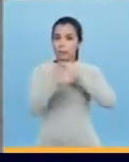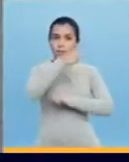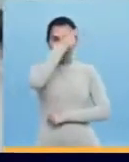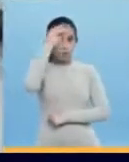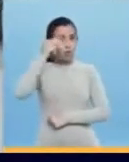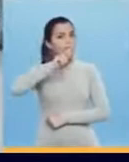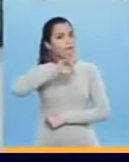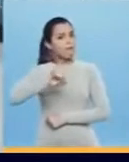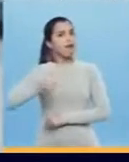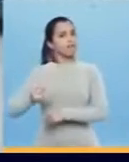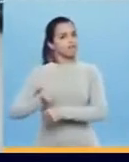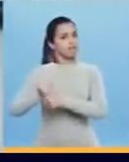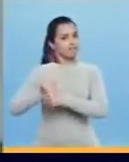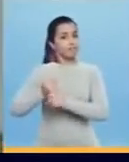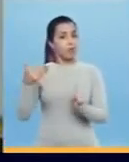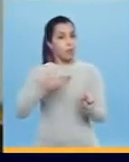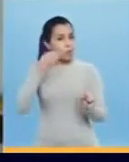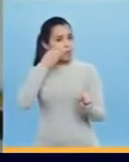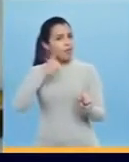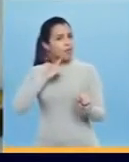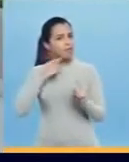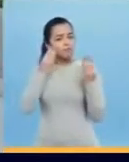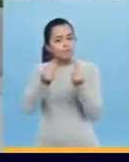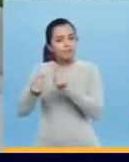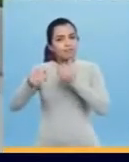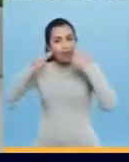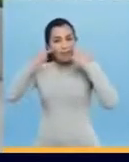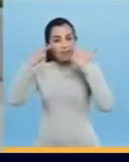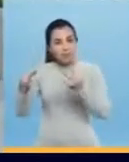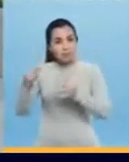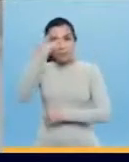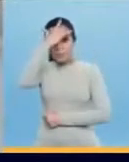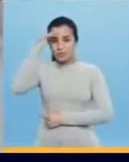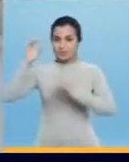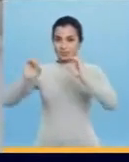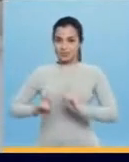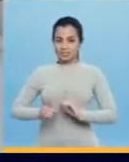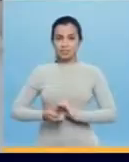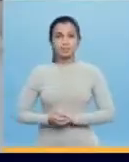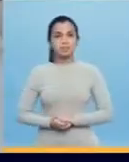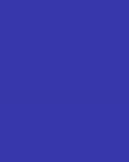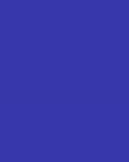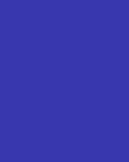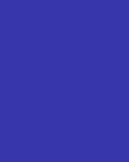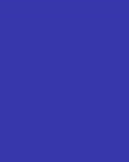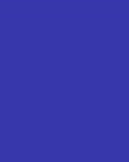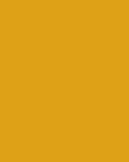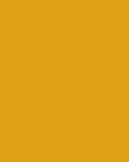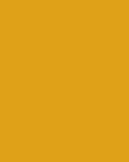prefeitura Que alguma coisa é feita O Bruno teve um olhar mais carinhoso Mais amplo Pra pessoa com deficiência